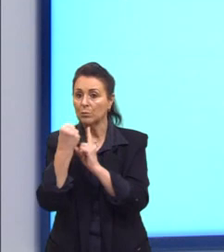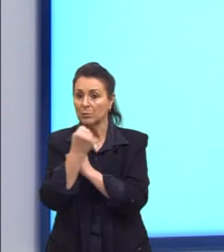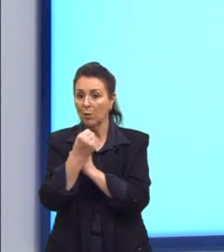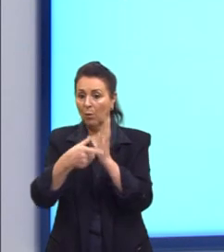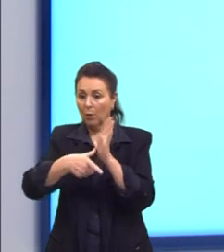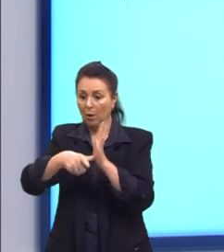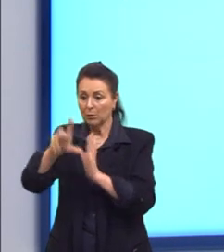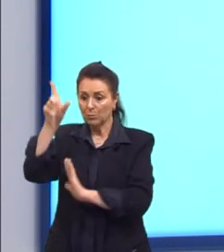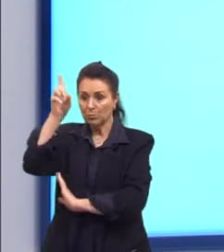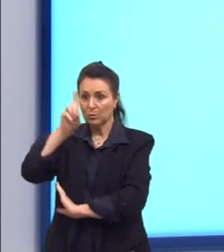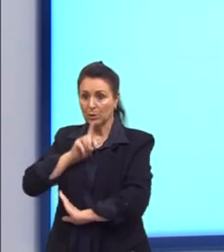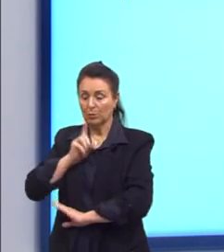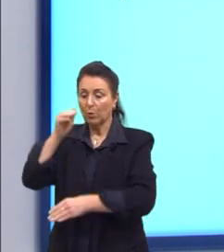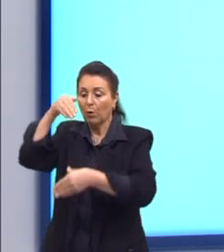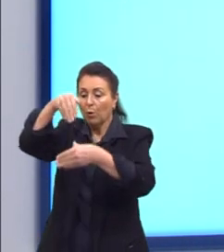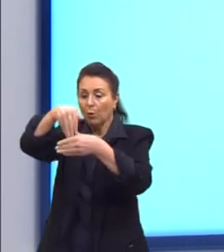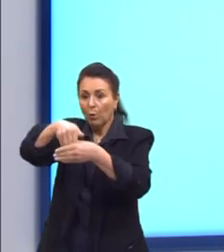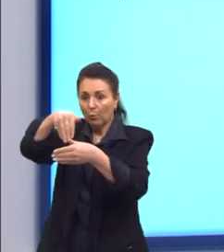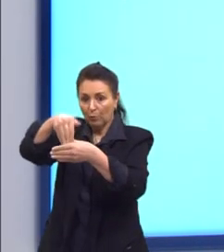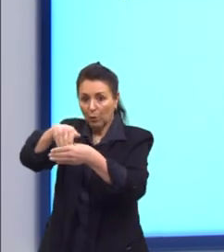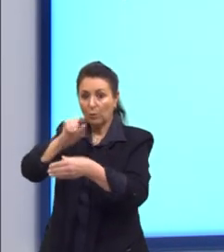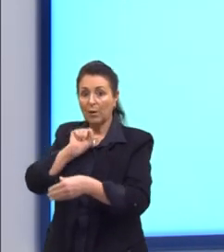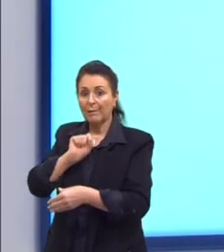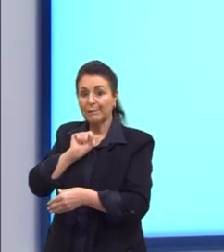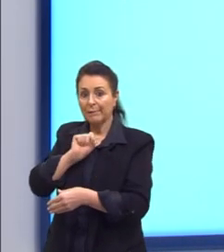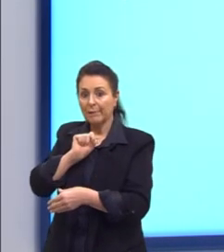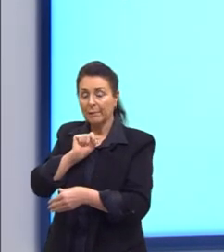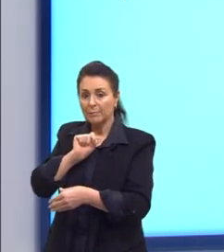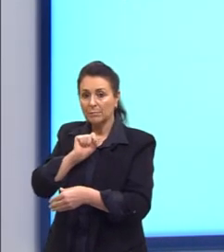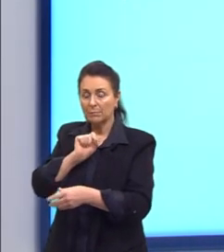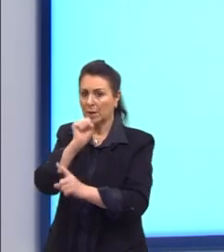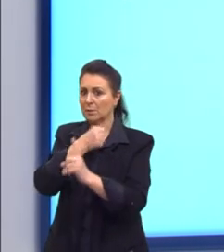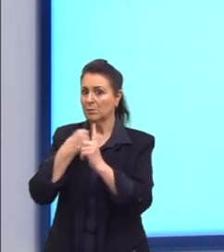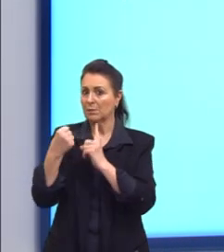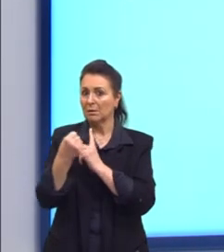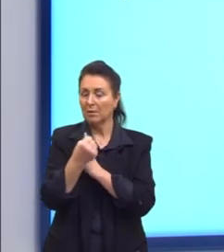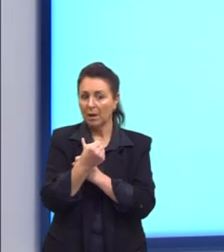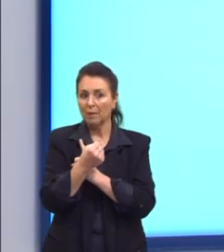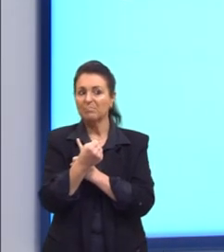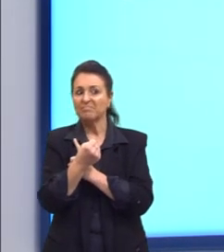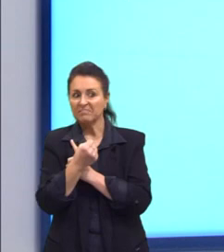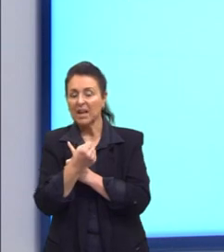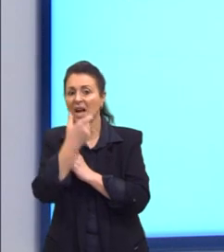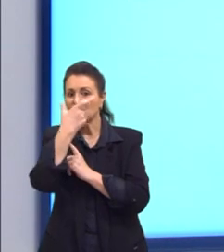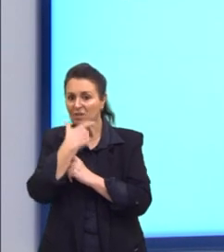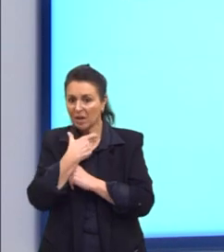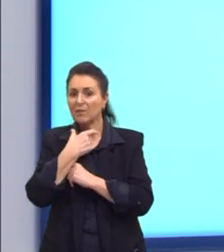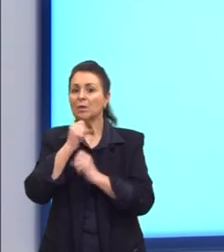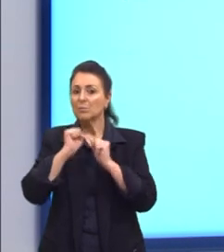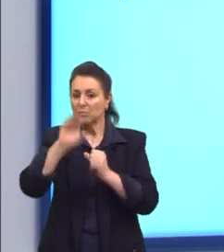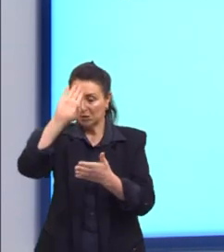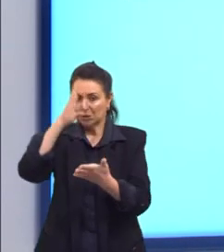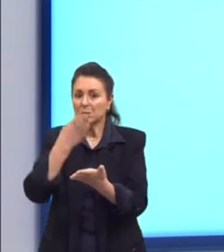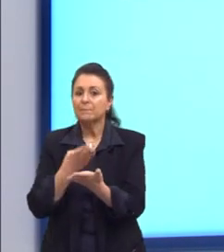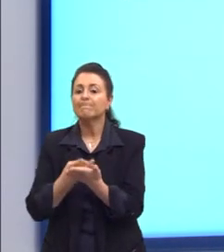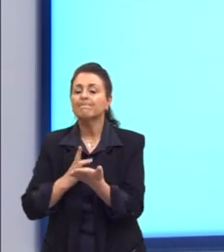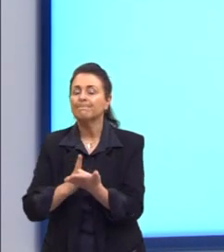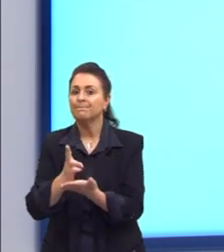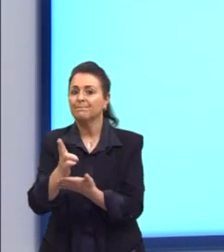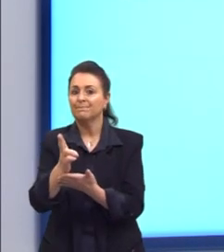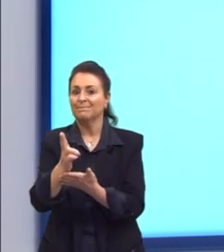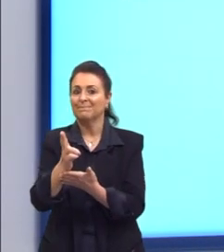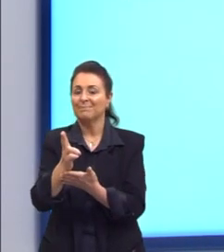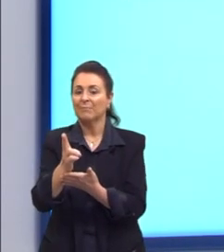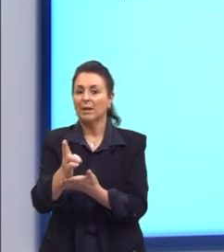direito, o voto era concedido àqueles a quem a sociedade julgava poder confiar sua preservação. No